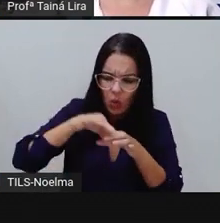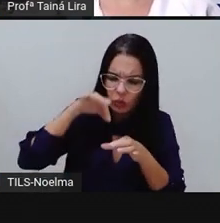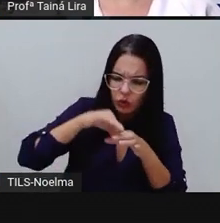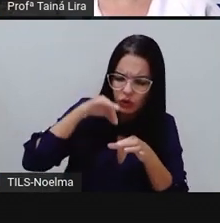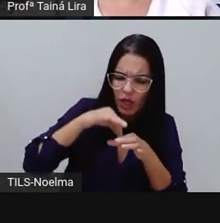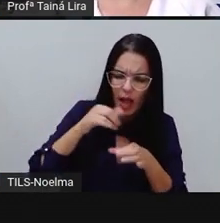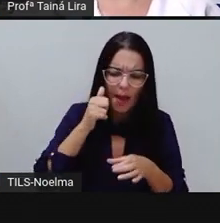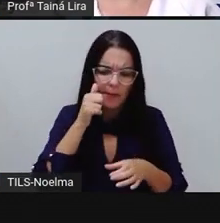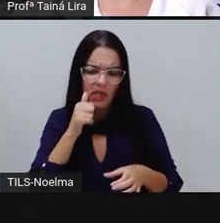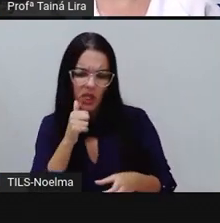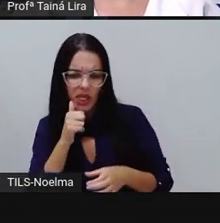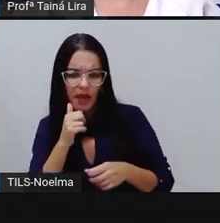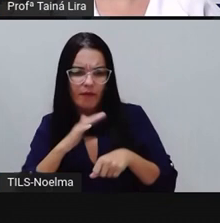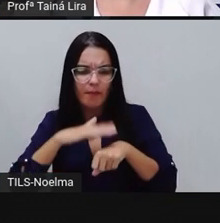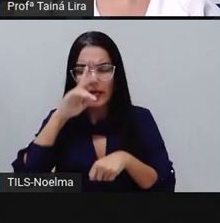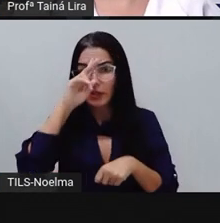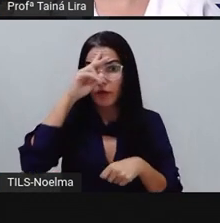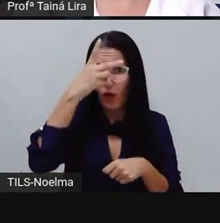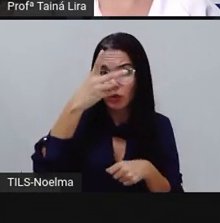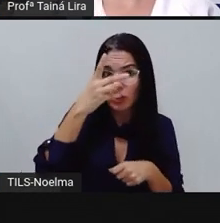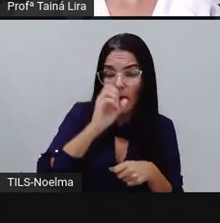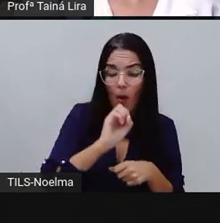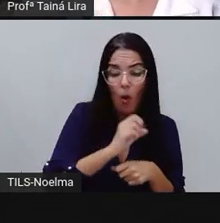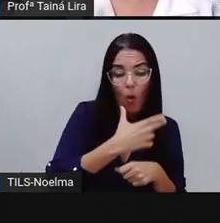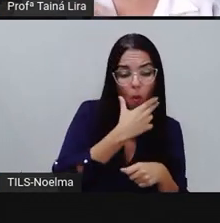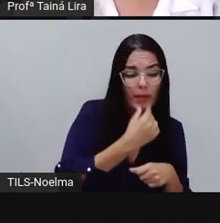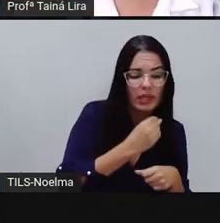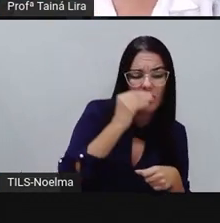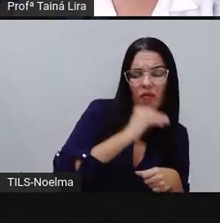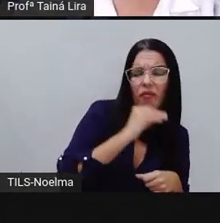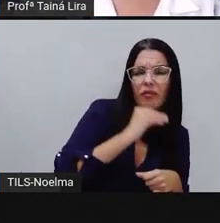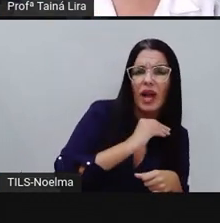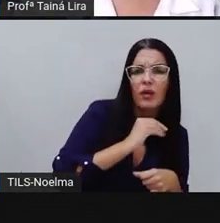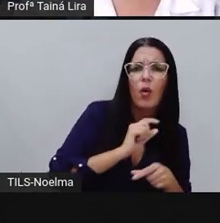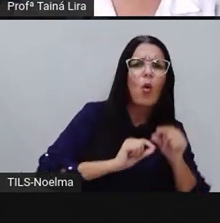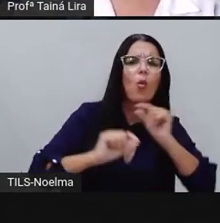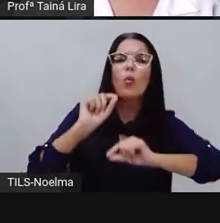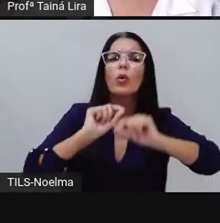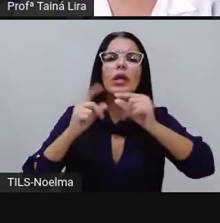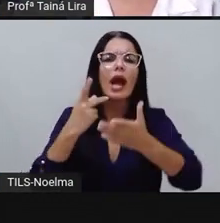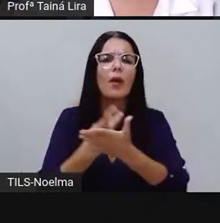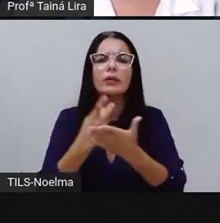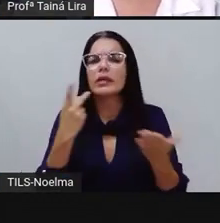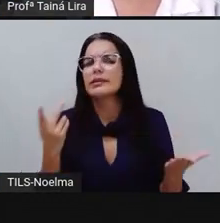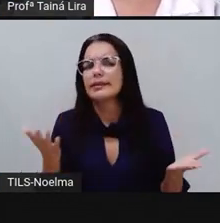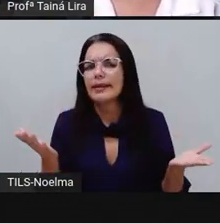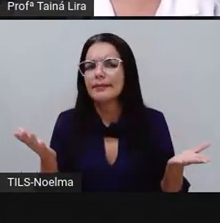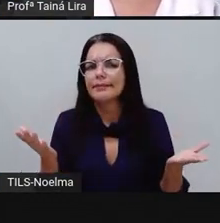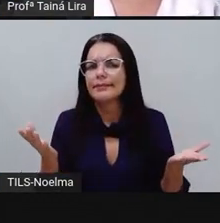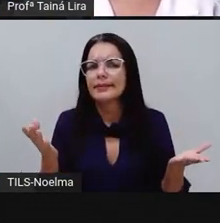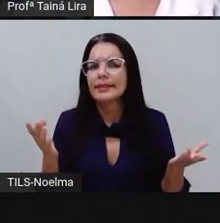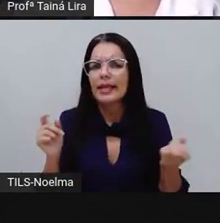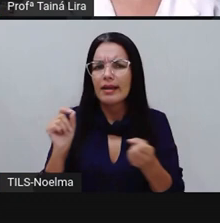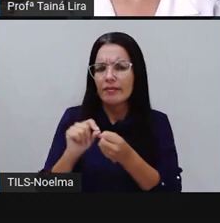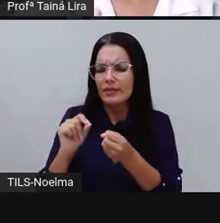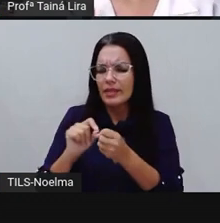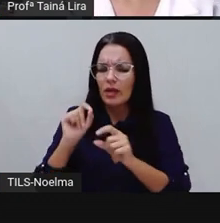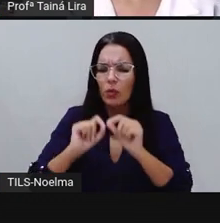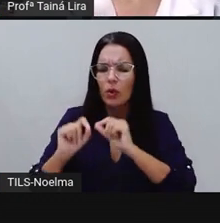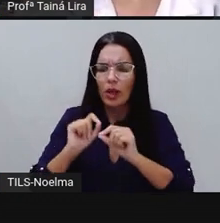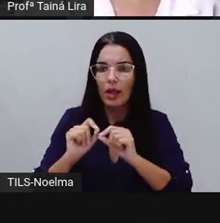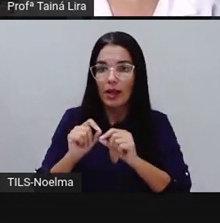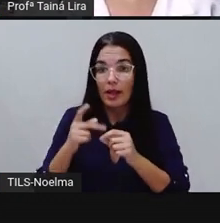forte e o chá de Ramon ficou mais fraco. O que que pode ter acontecido? Eles foram fazer ali, né,